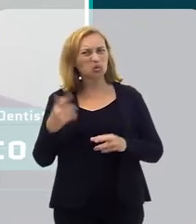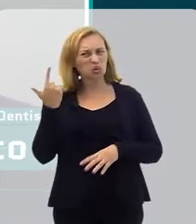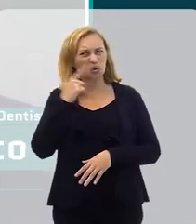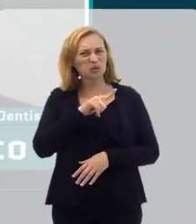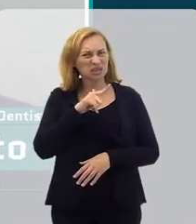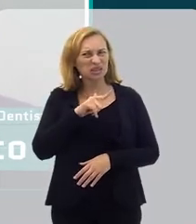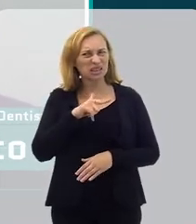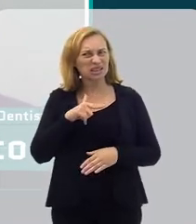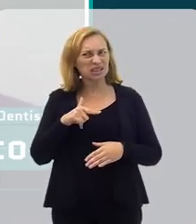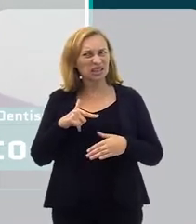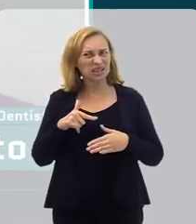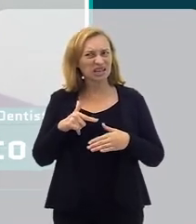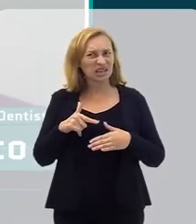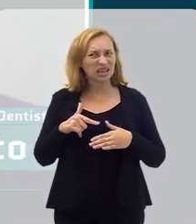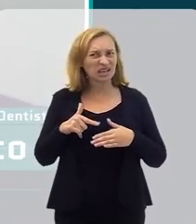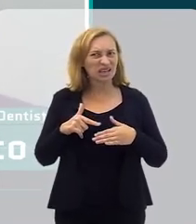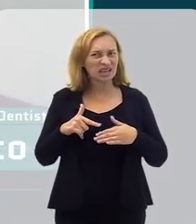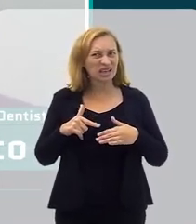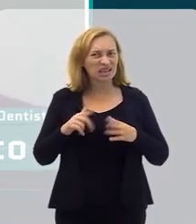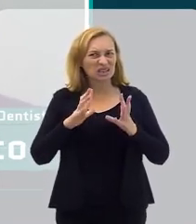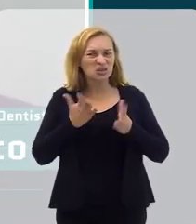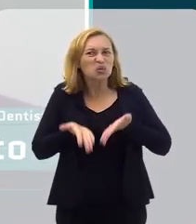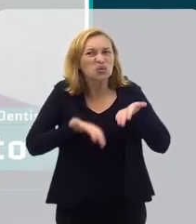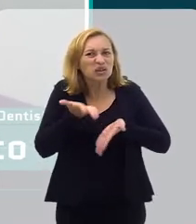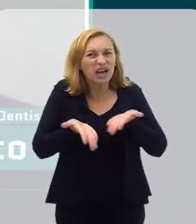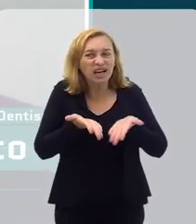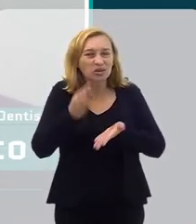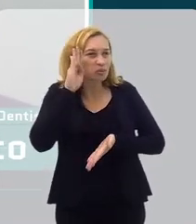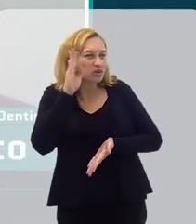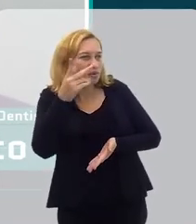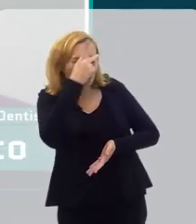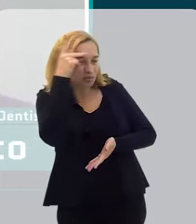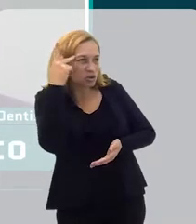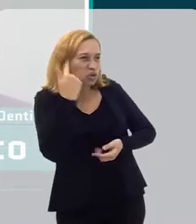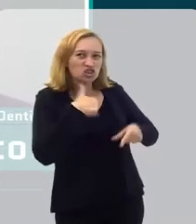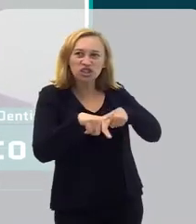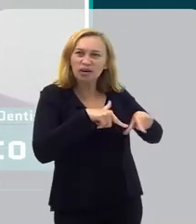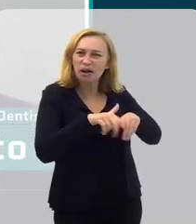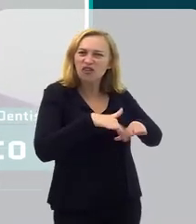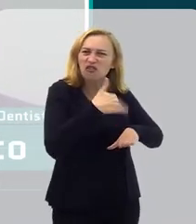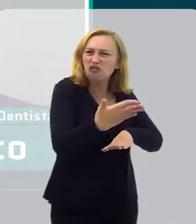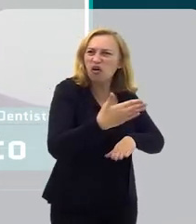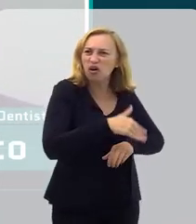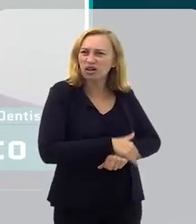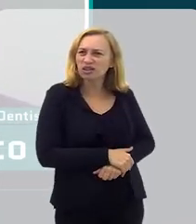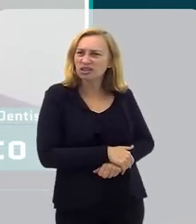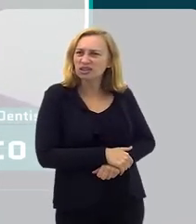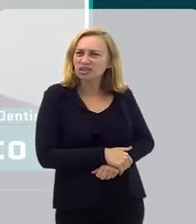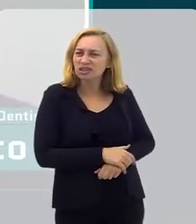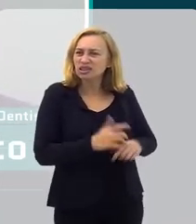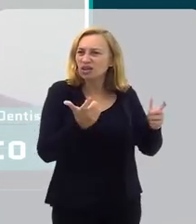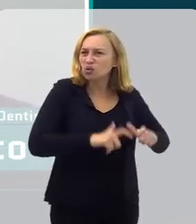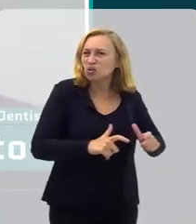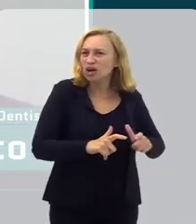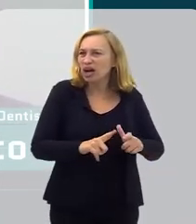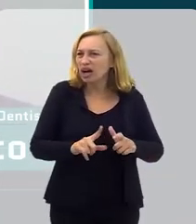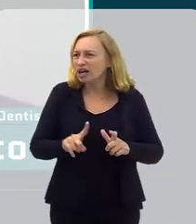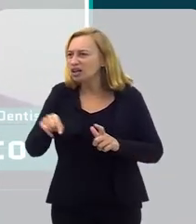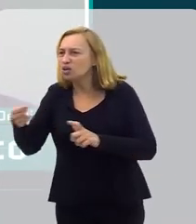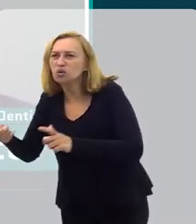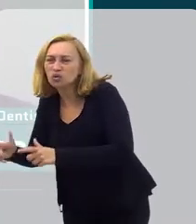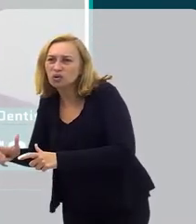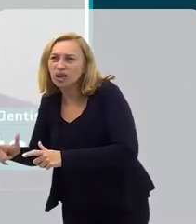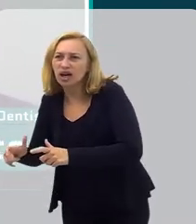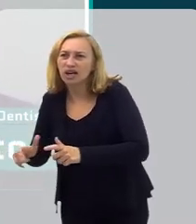consegue ter essa rotina, principalmente a gente que trabalha fora, que está num lugar, está no outro, ter essa